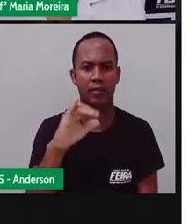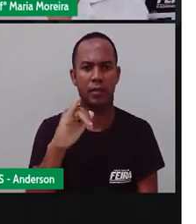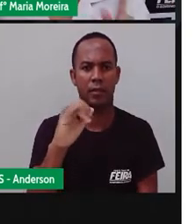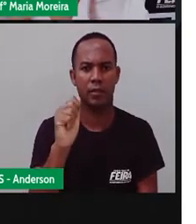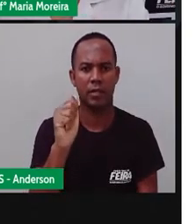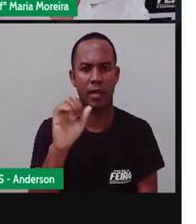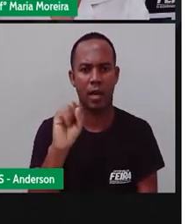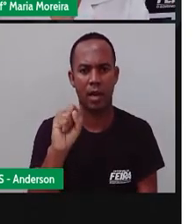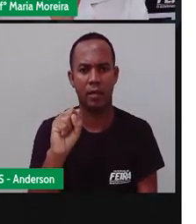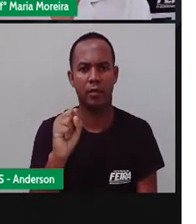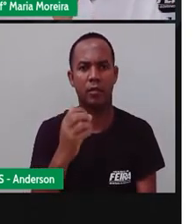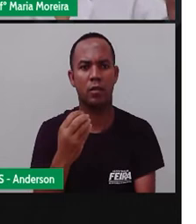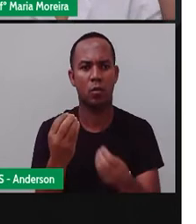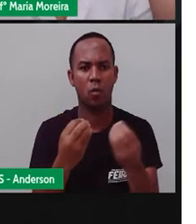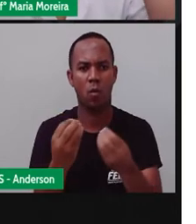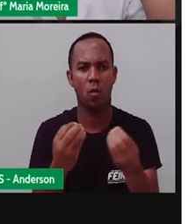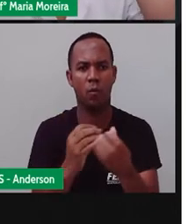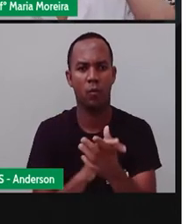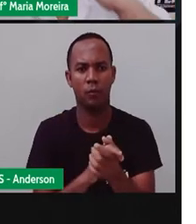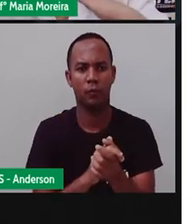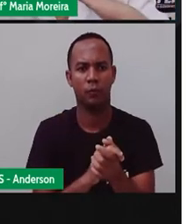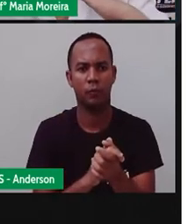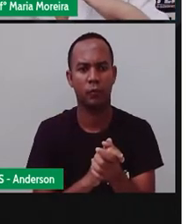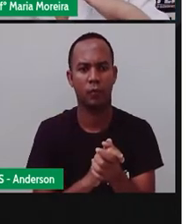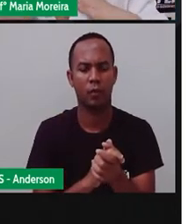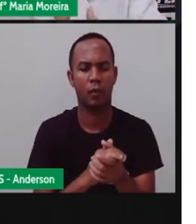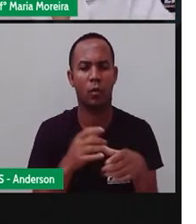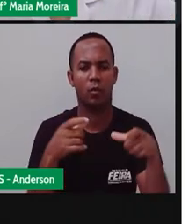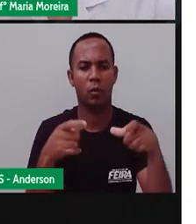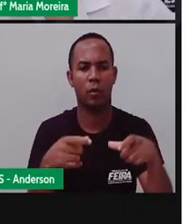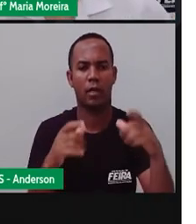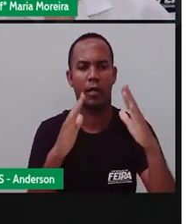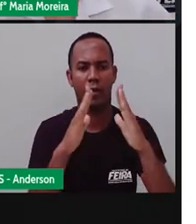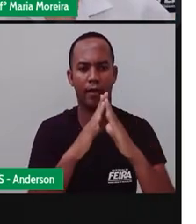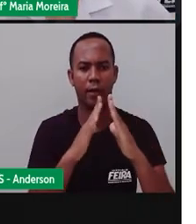Residência. E o que é uma residência? Ela é o quê? Uma casa.